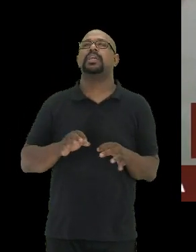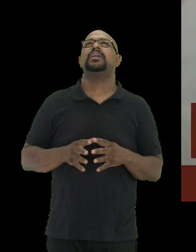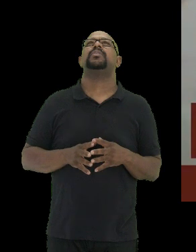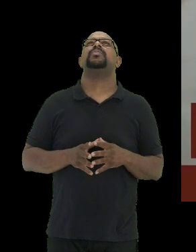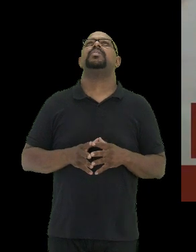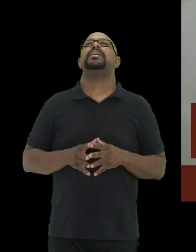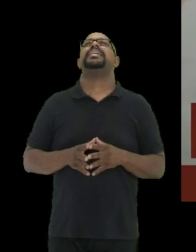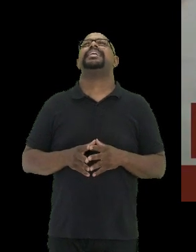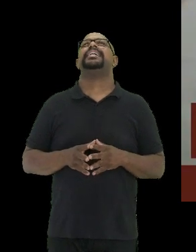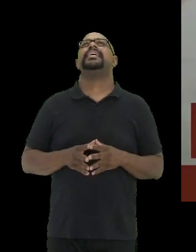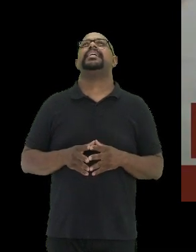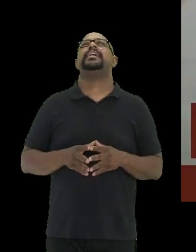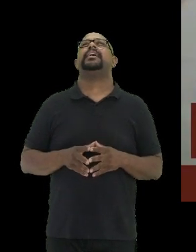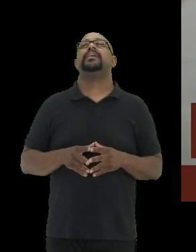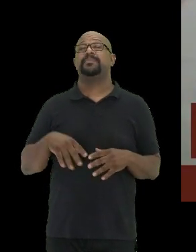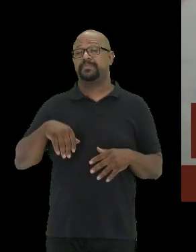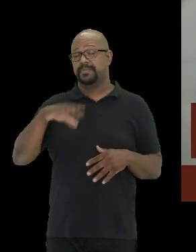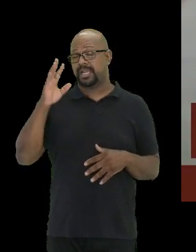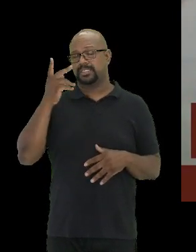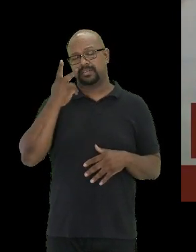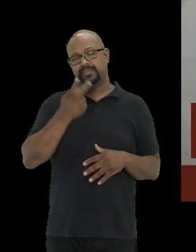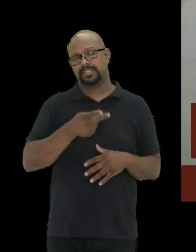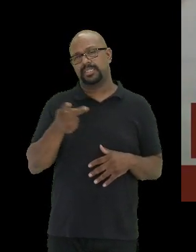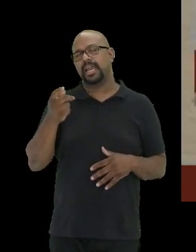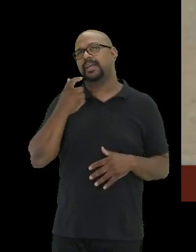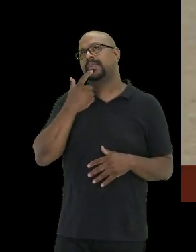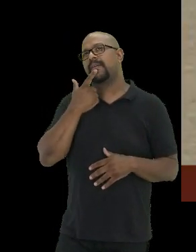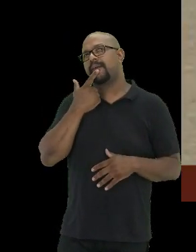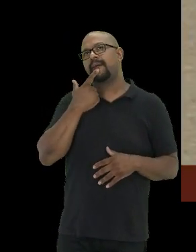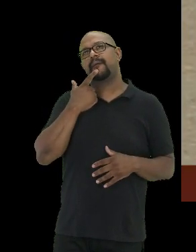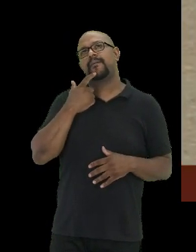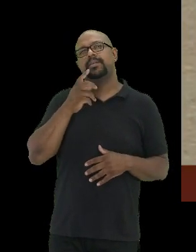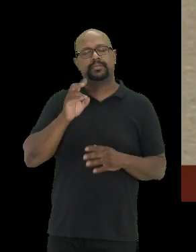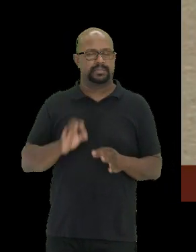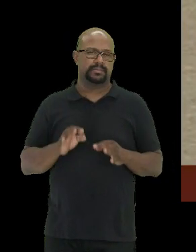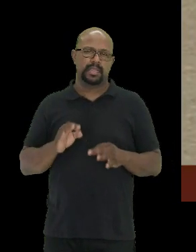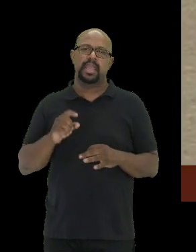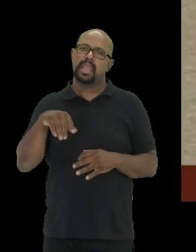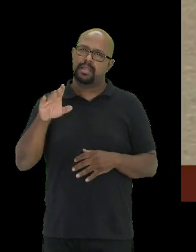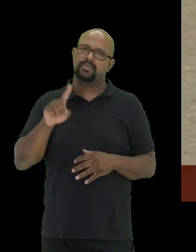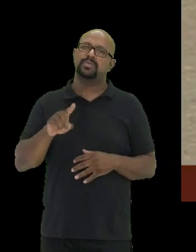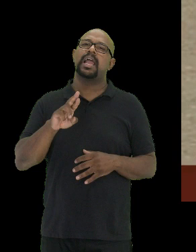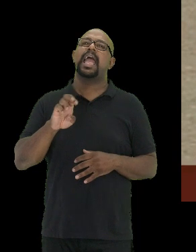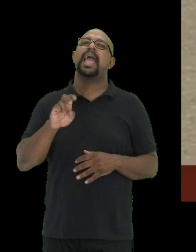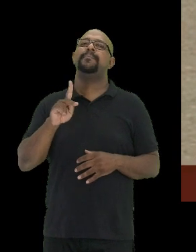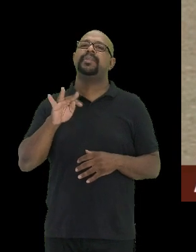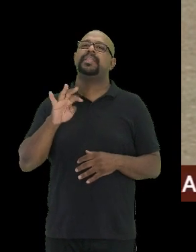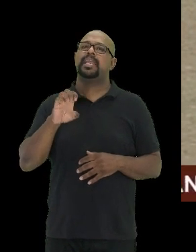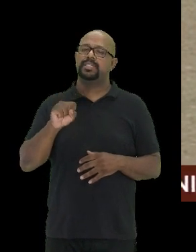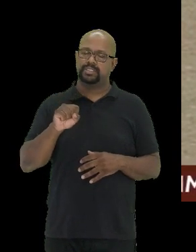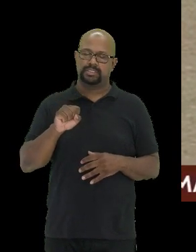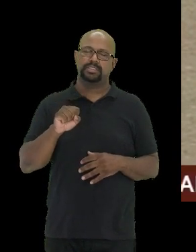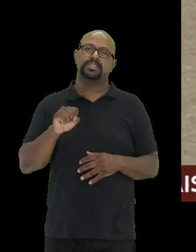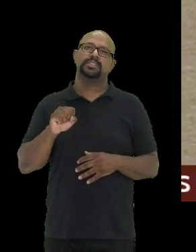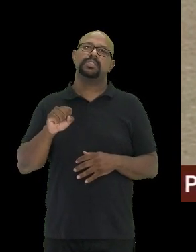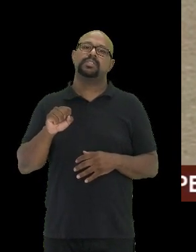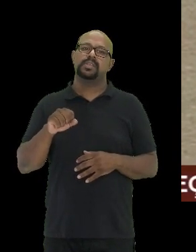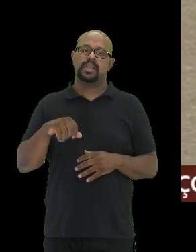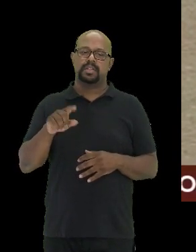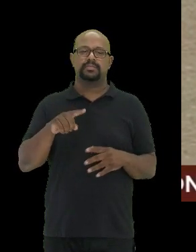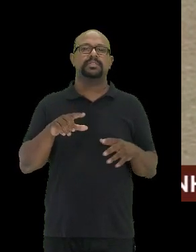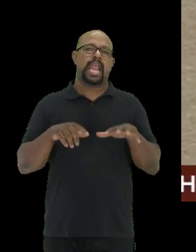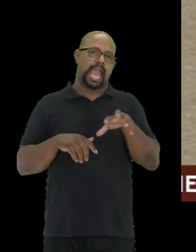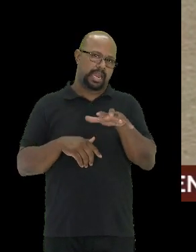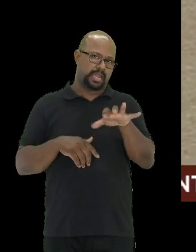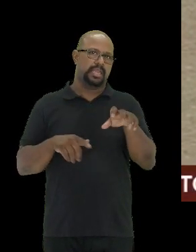a parte mais visitado, sem dúvida nenhuma, é a parte dos répteis, e a parte das